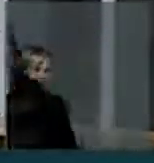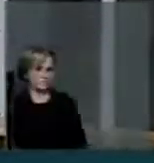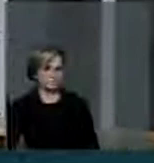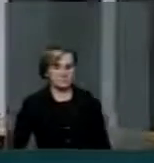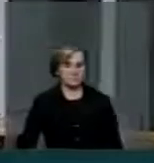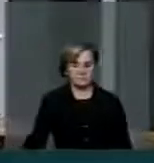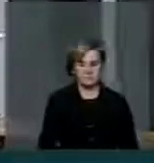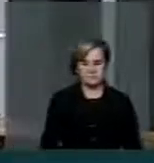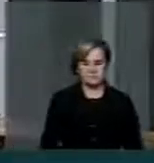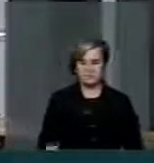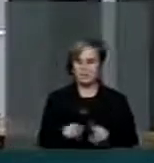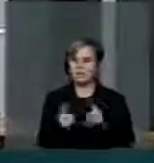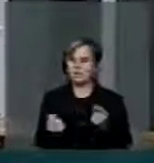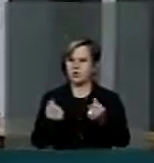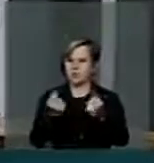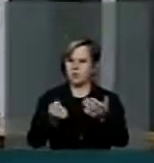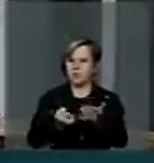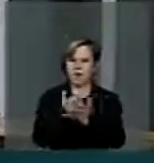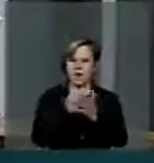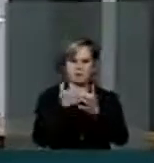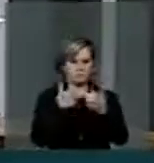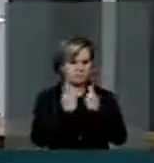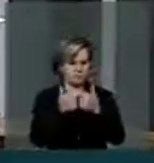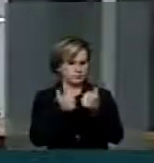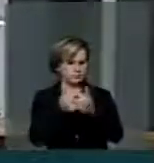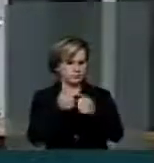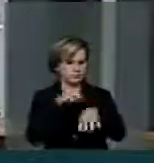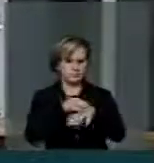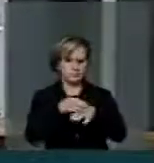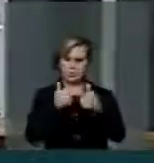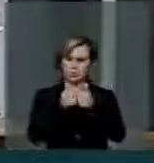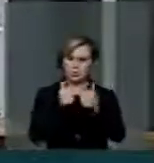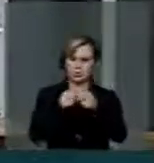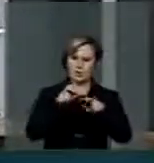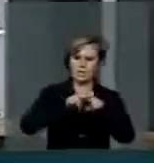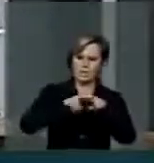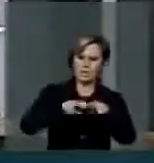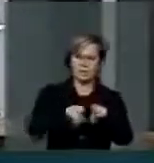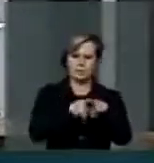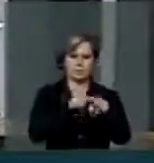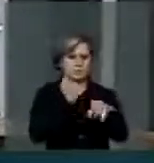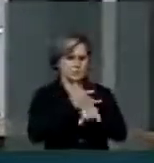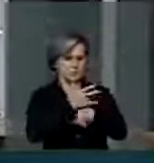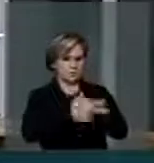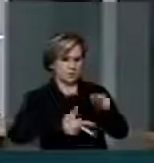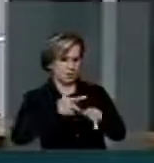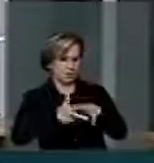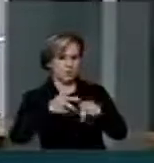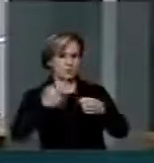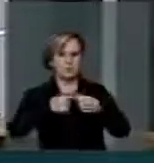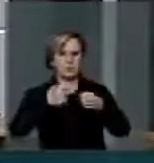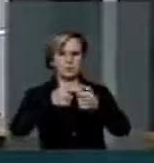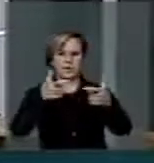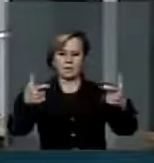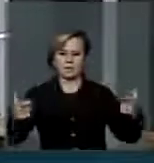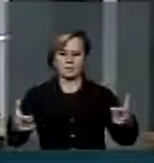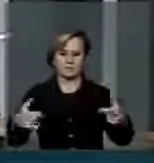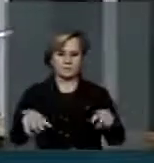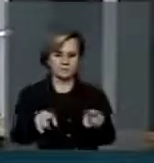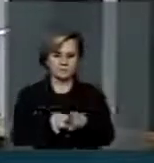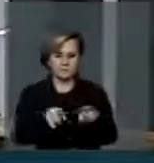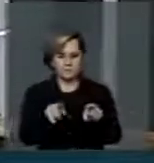tarifas dos transportes coletivos, ônibus, metrô e trem, nas grandes cidades e também